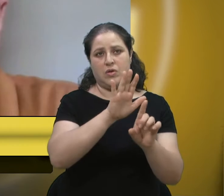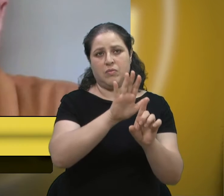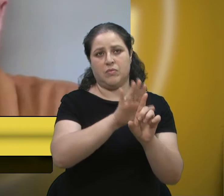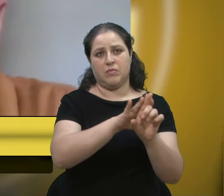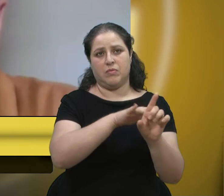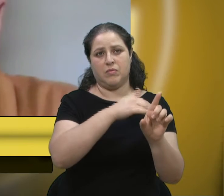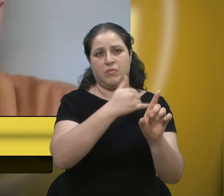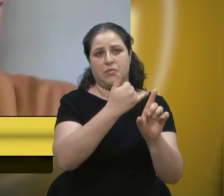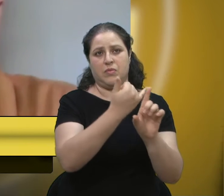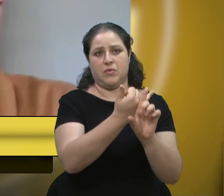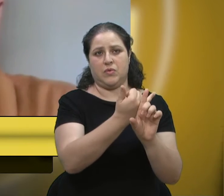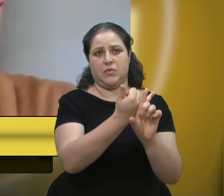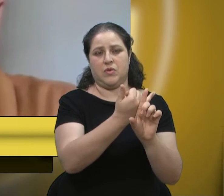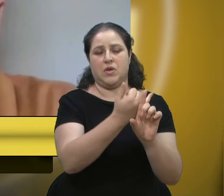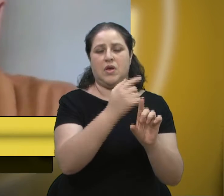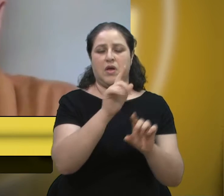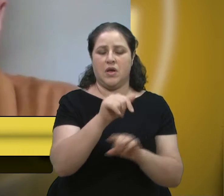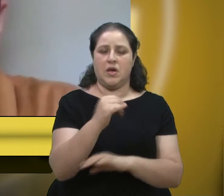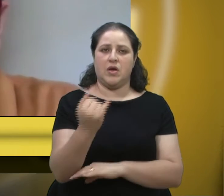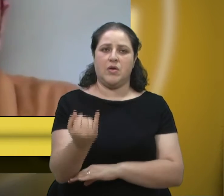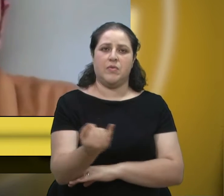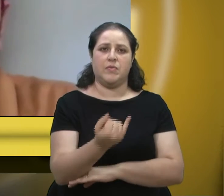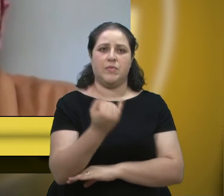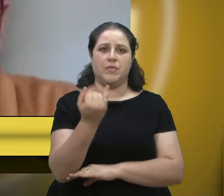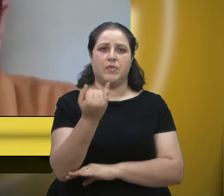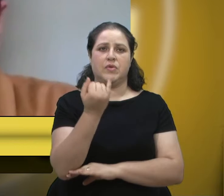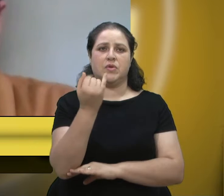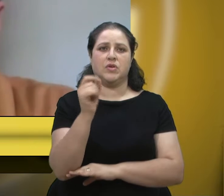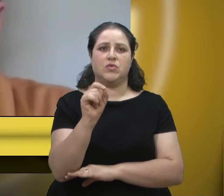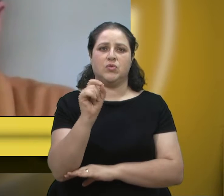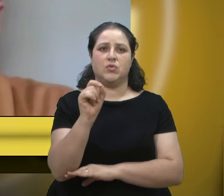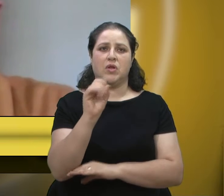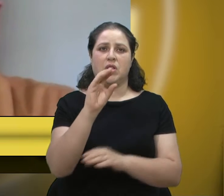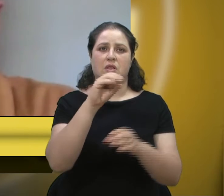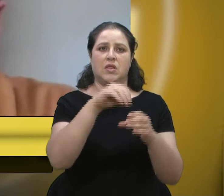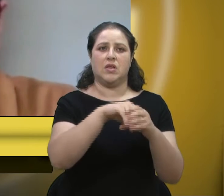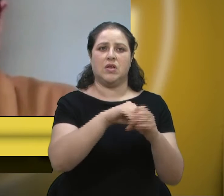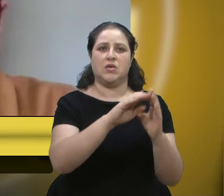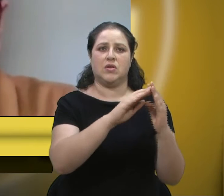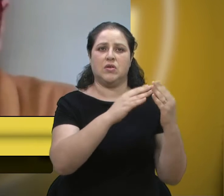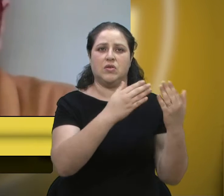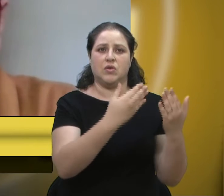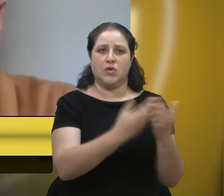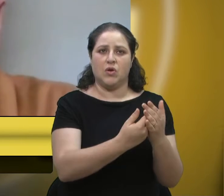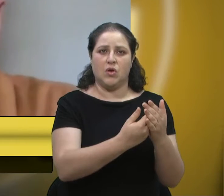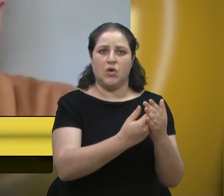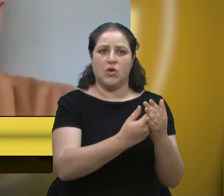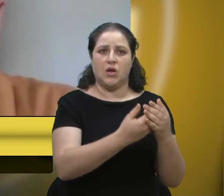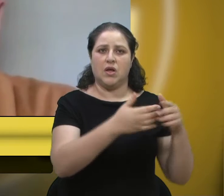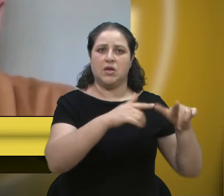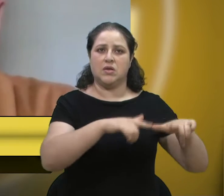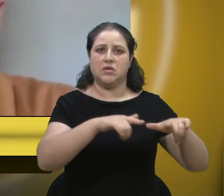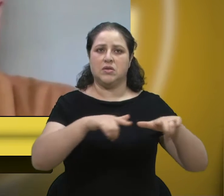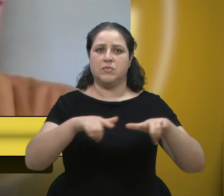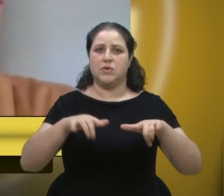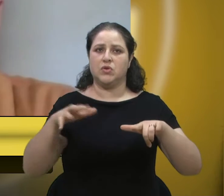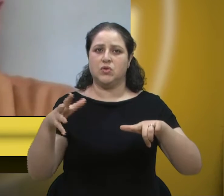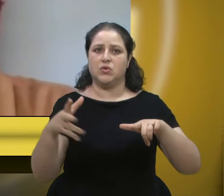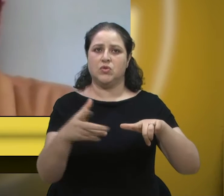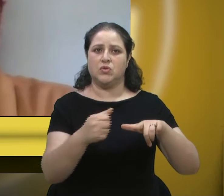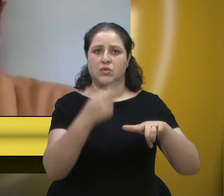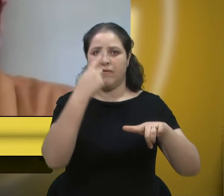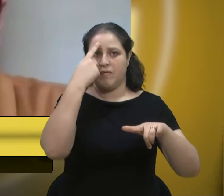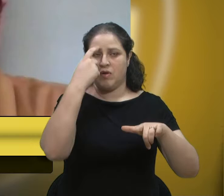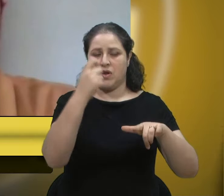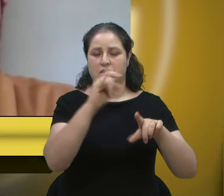elemento tão importante, né, de que nas escolas e que em todos os espaços o bullying, essa violência